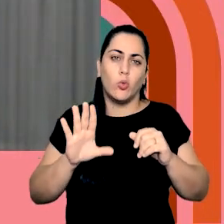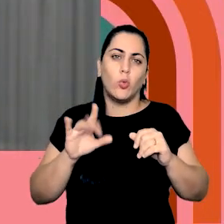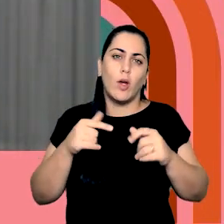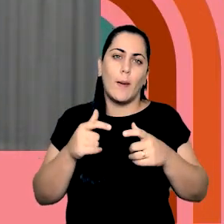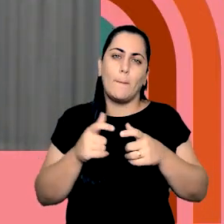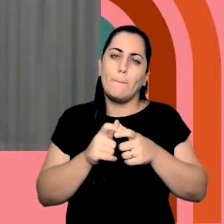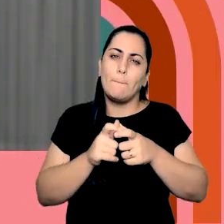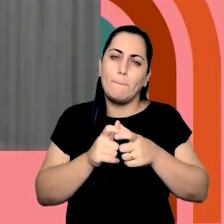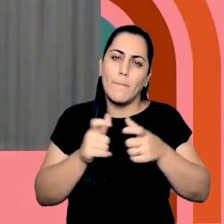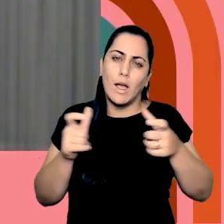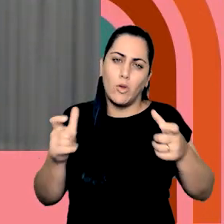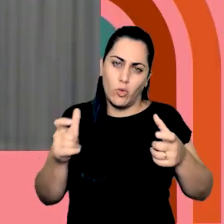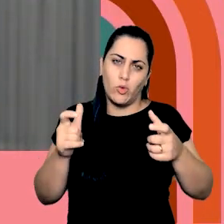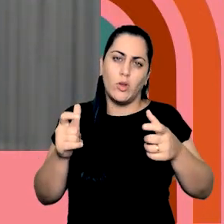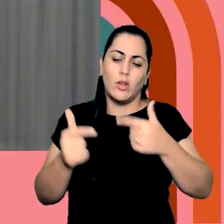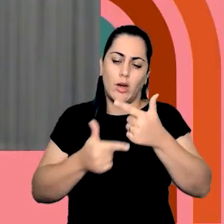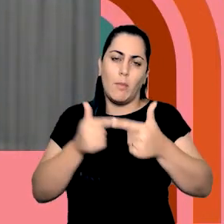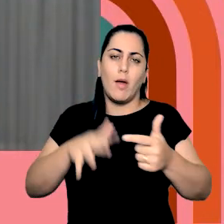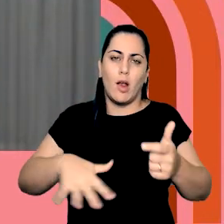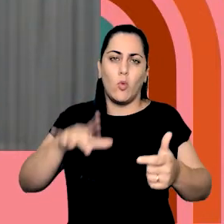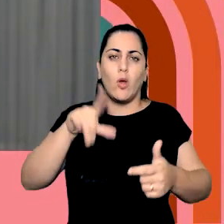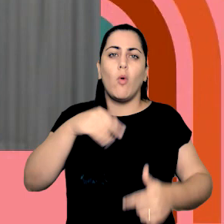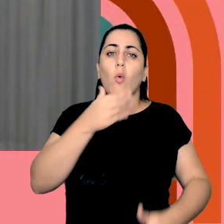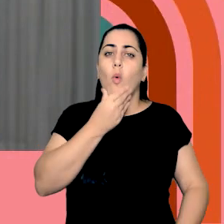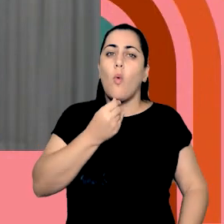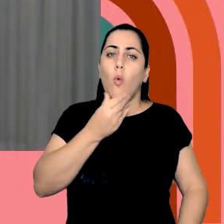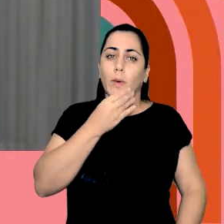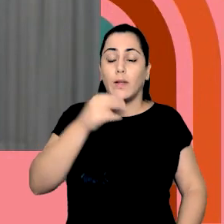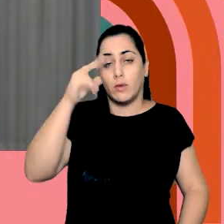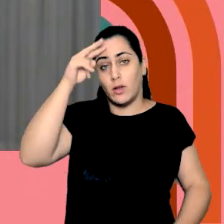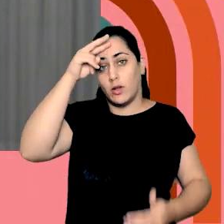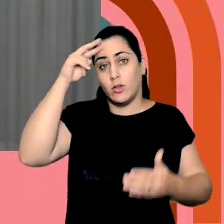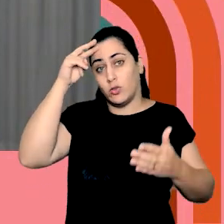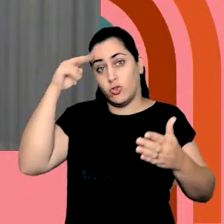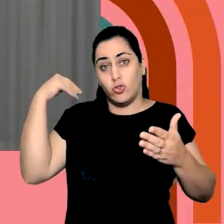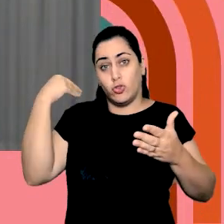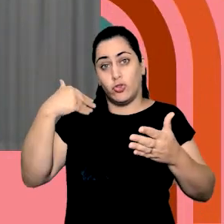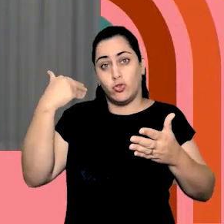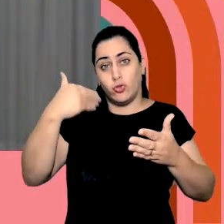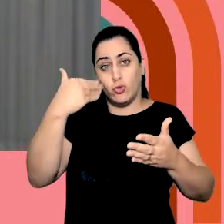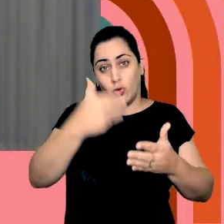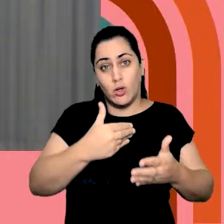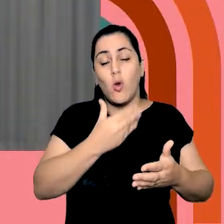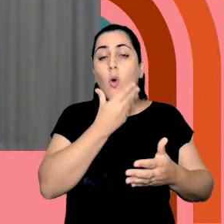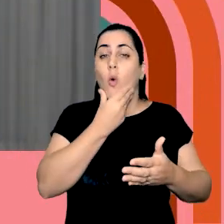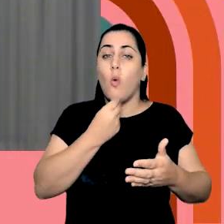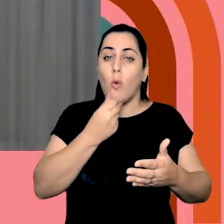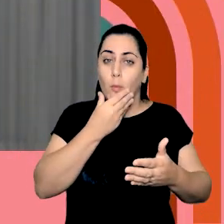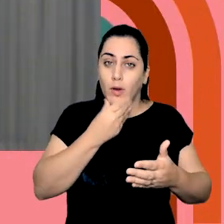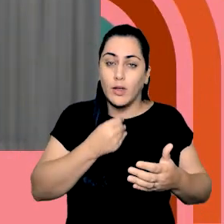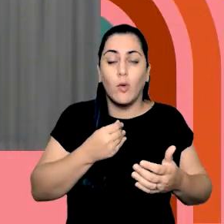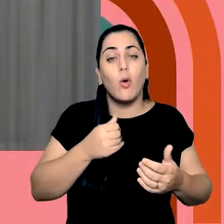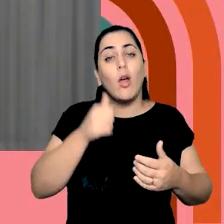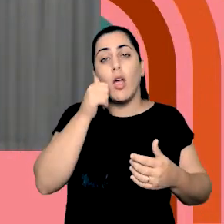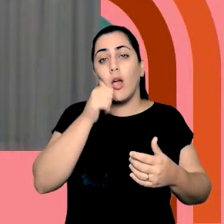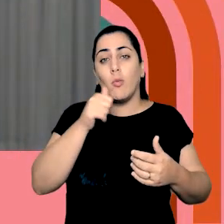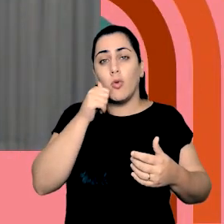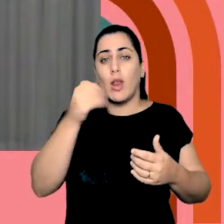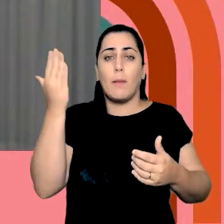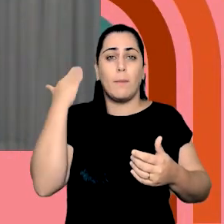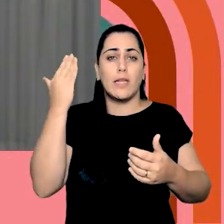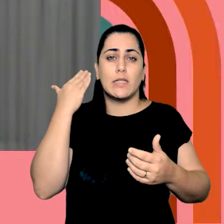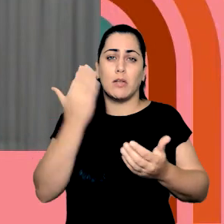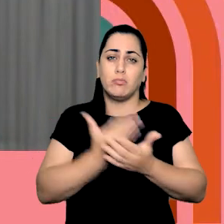feito por homens, ele foi concebido na história por homens, as mulheres na história não